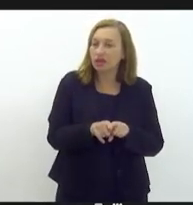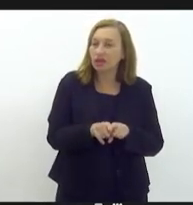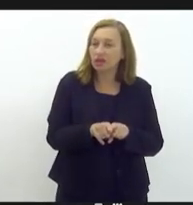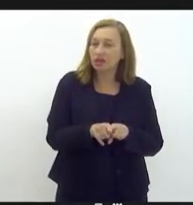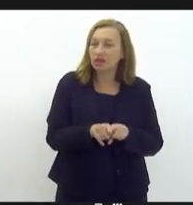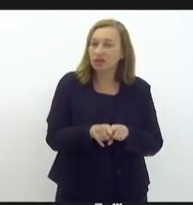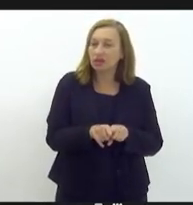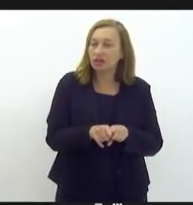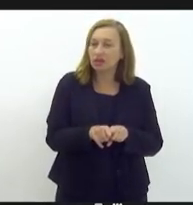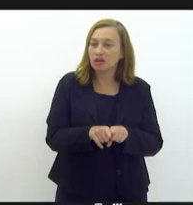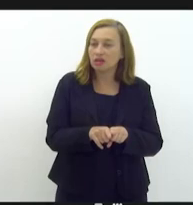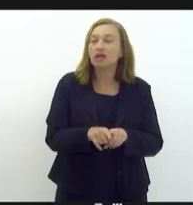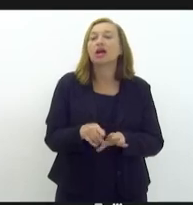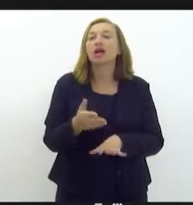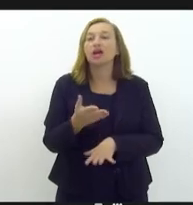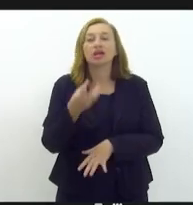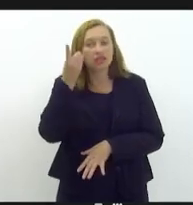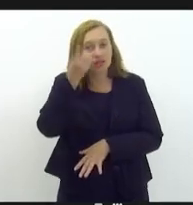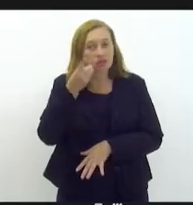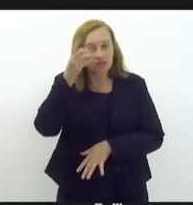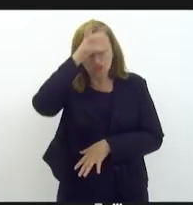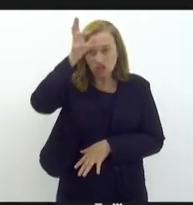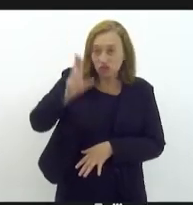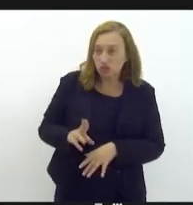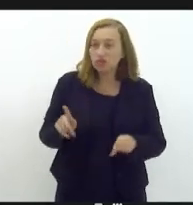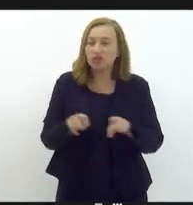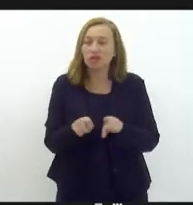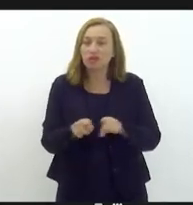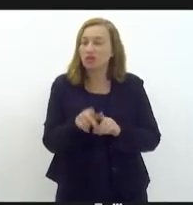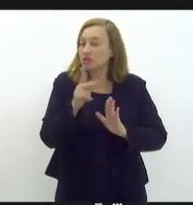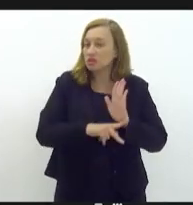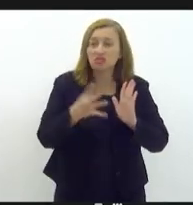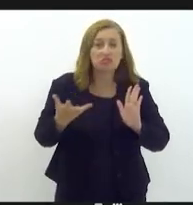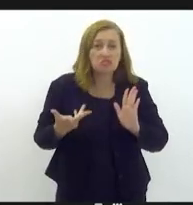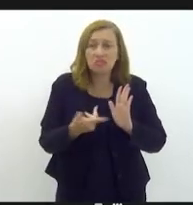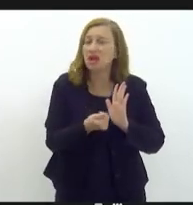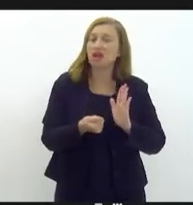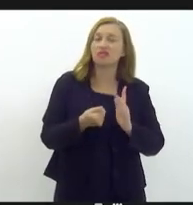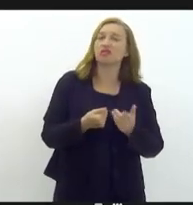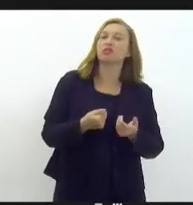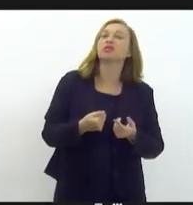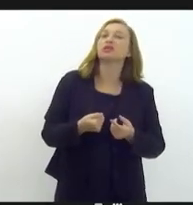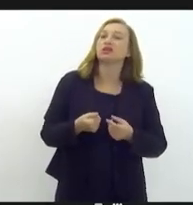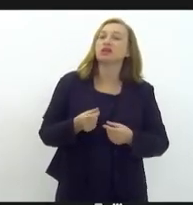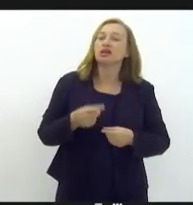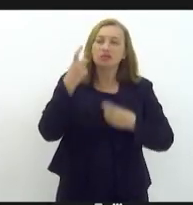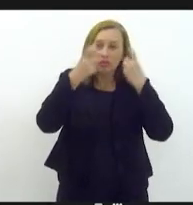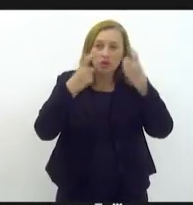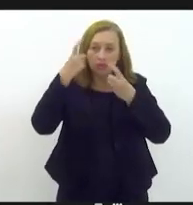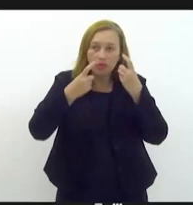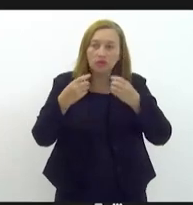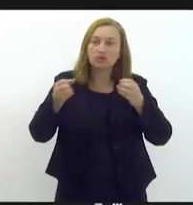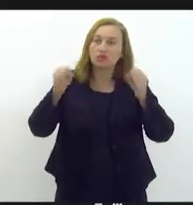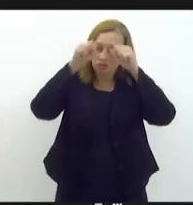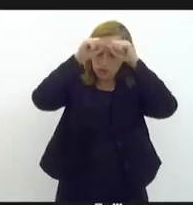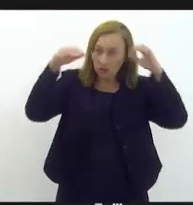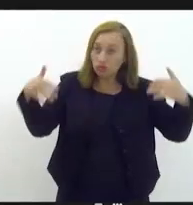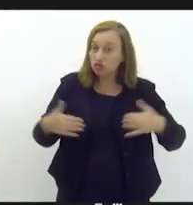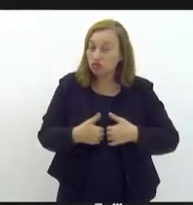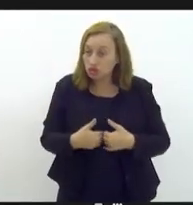nossa nobre deputada Tia Ju, também com esse projeto maravilhoso que está sempre preocupado com os autistas,